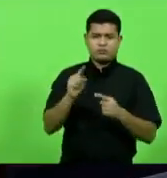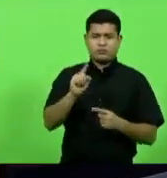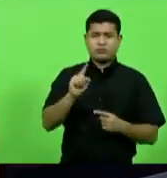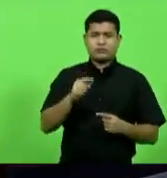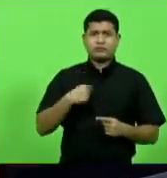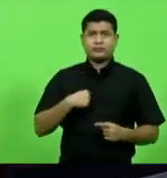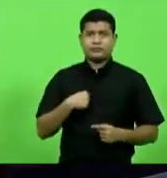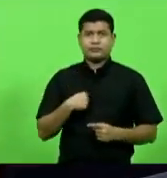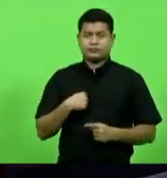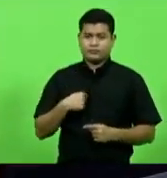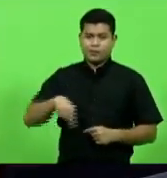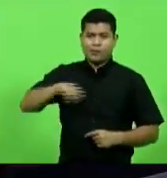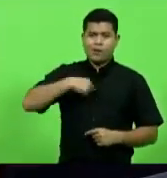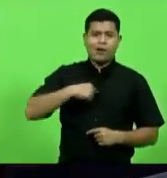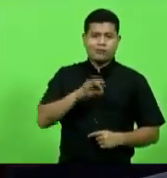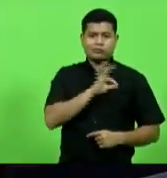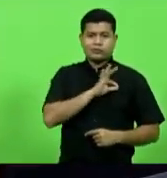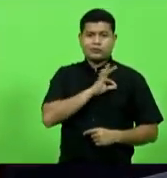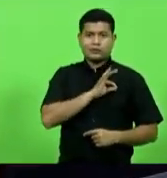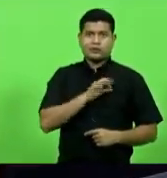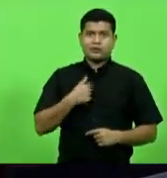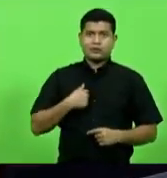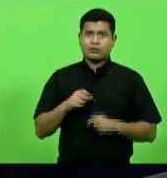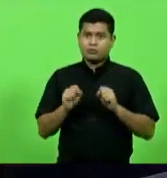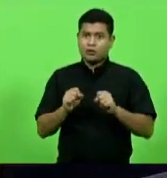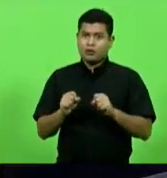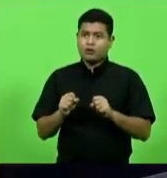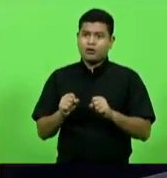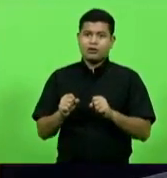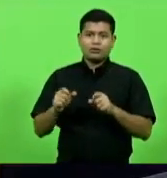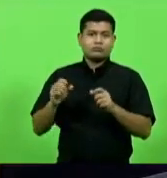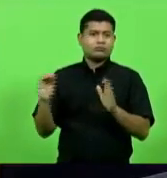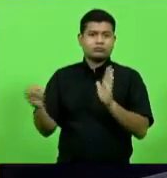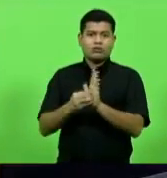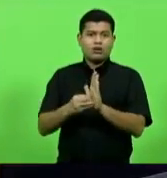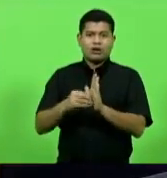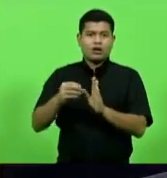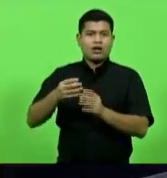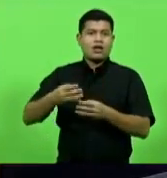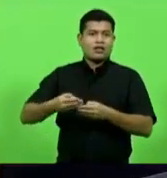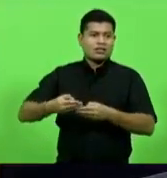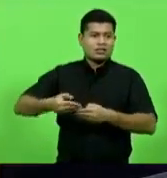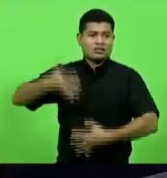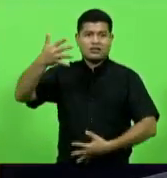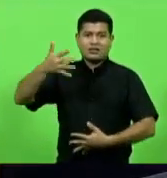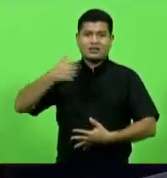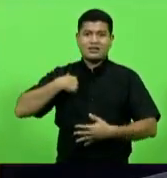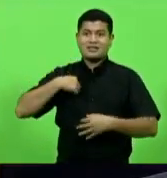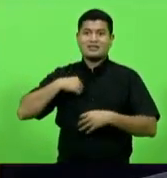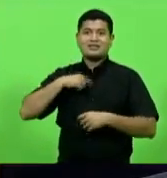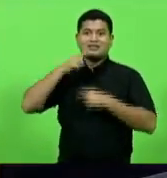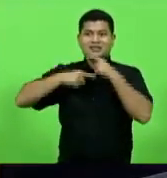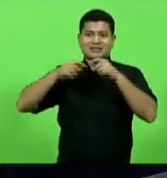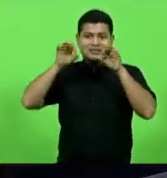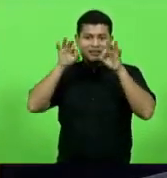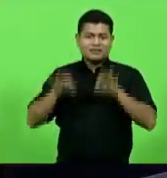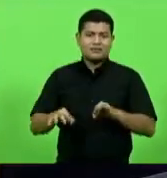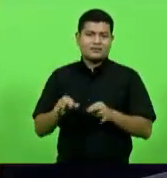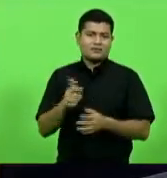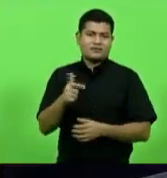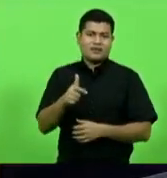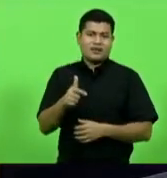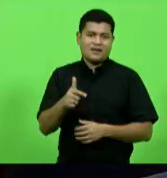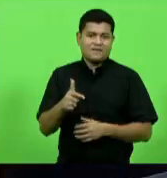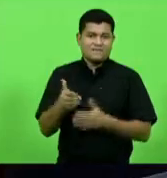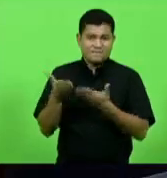engrossando essa lista pode colocar a minha mãe o Pluto o Mickey Mouse das pessoas que você tem certeza que não estavam envolvidos mas enfim